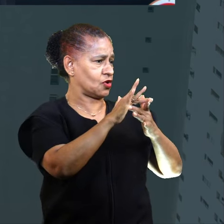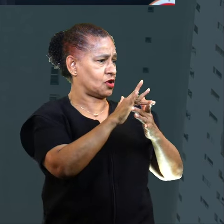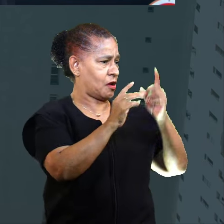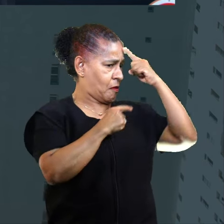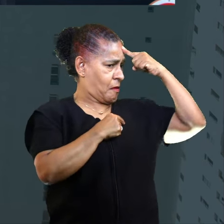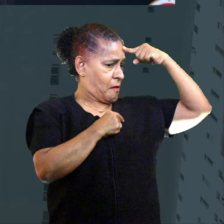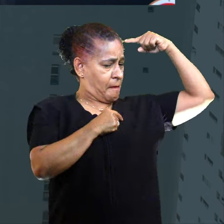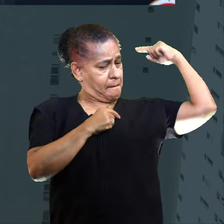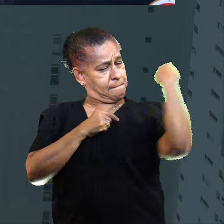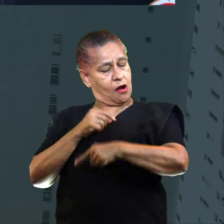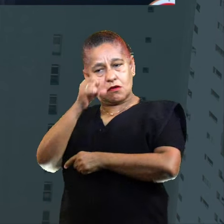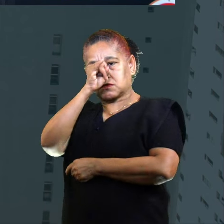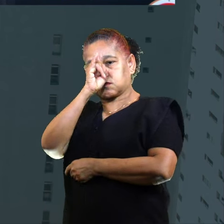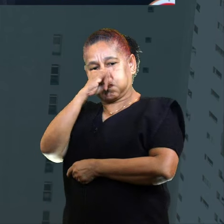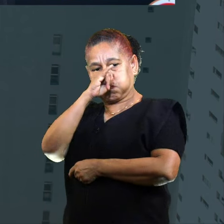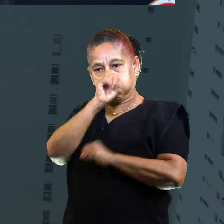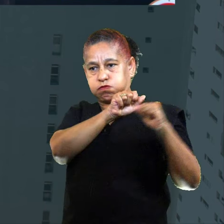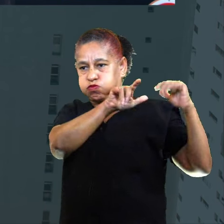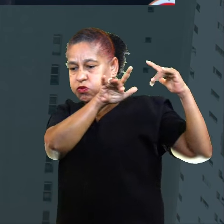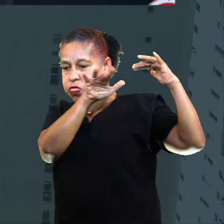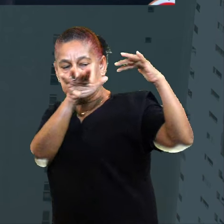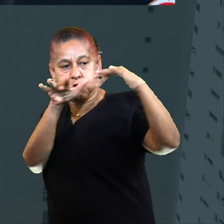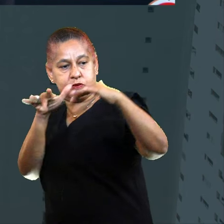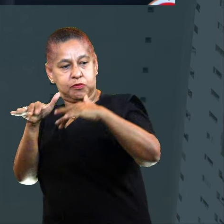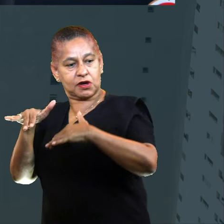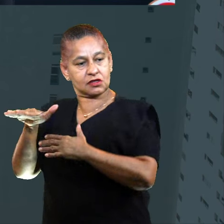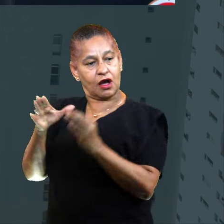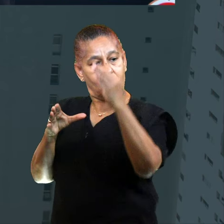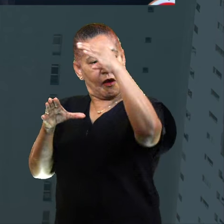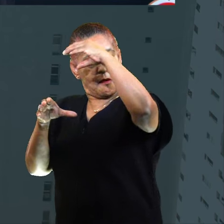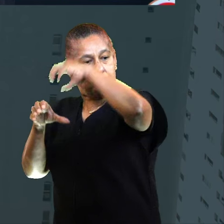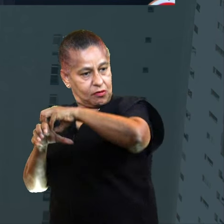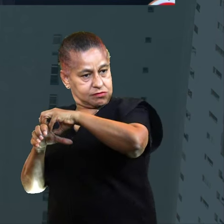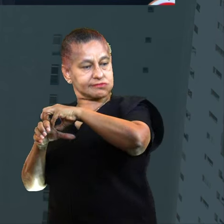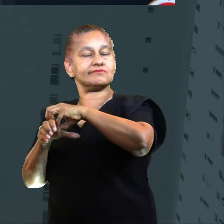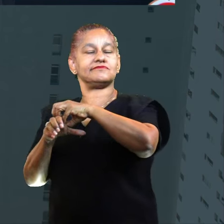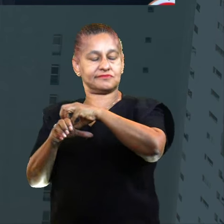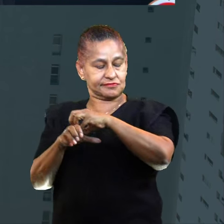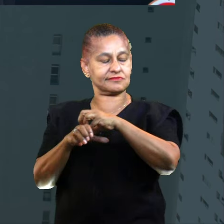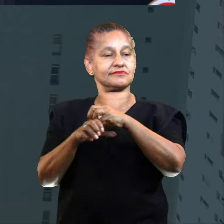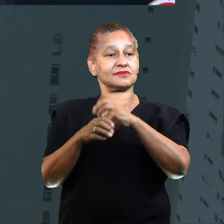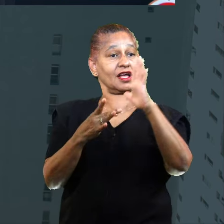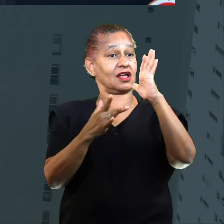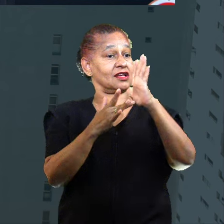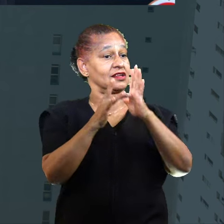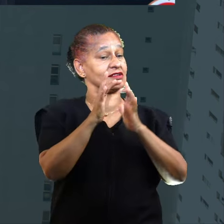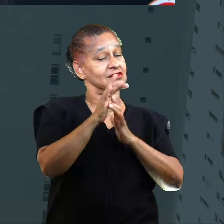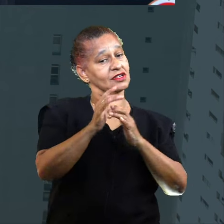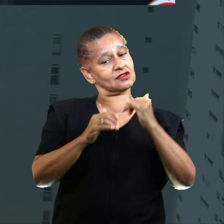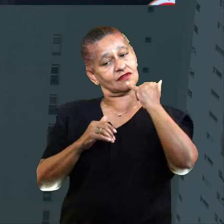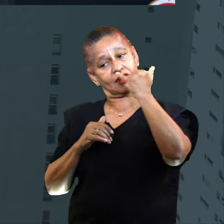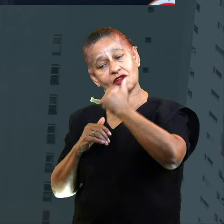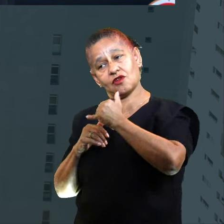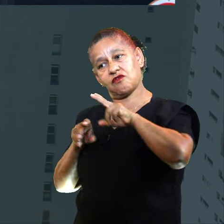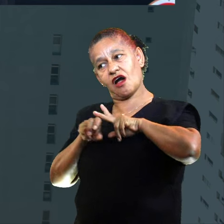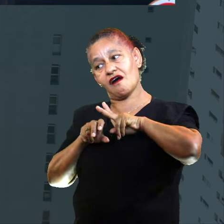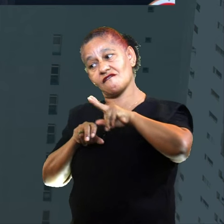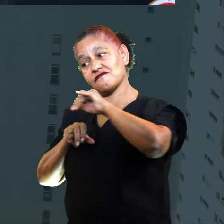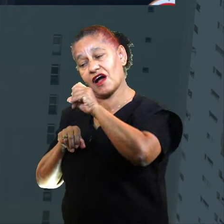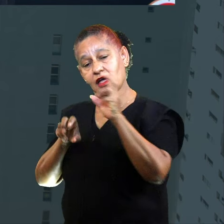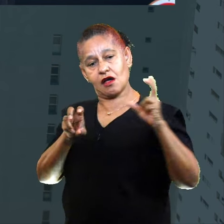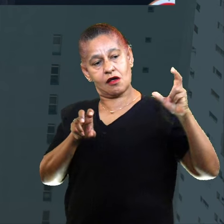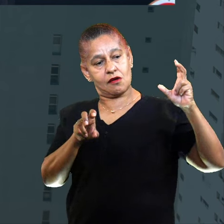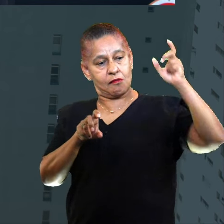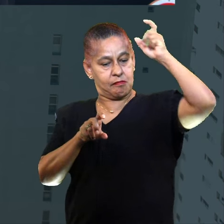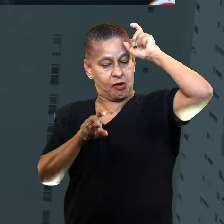Manda-nos para os porcos, para que entremos neles. Ele lhes permitiu e os espíritos